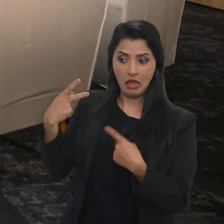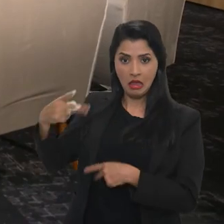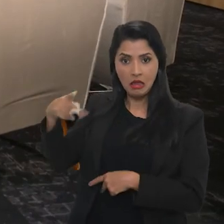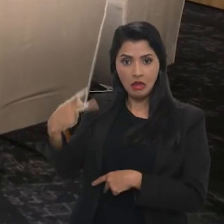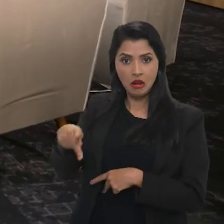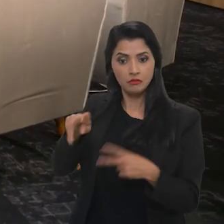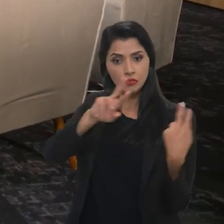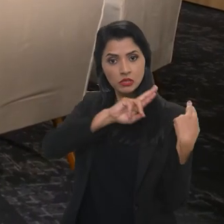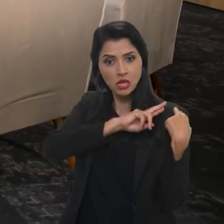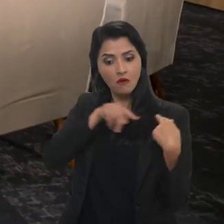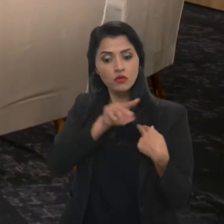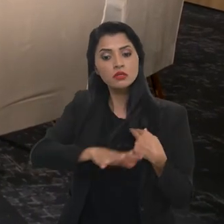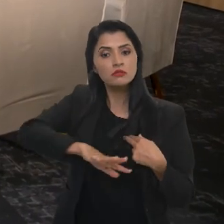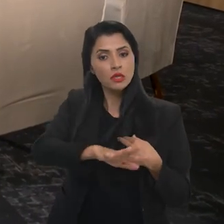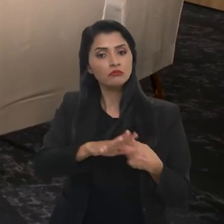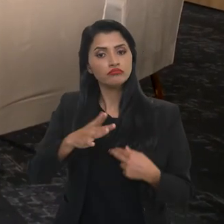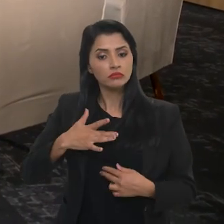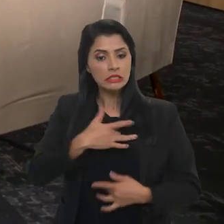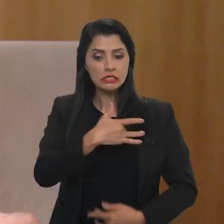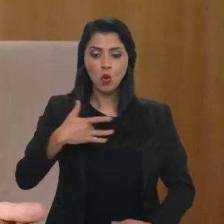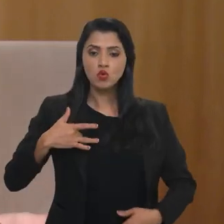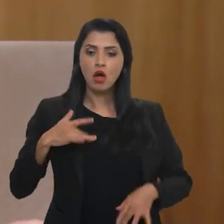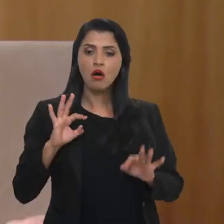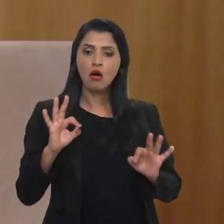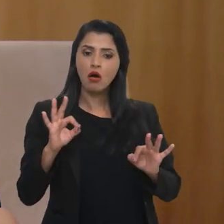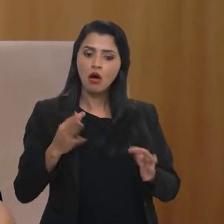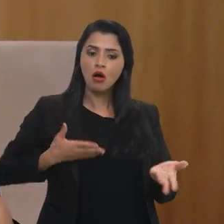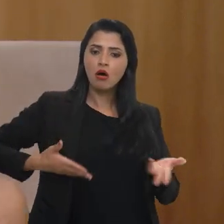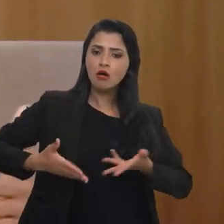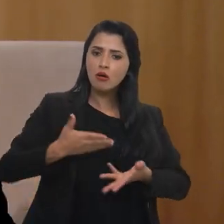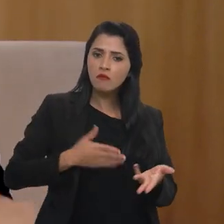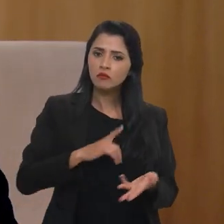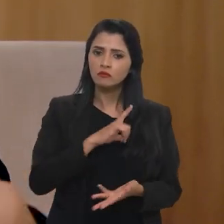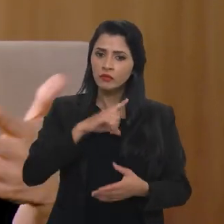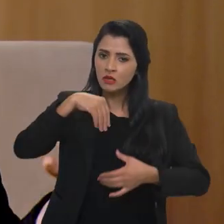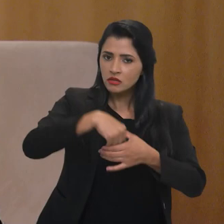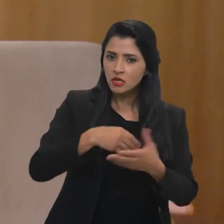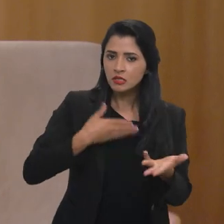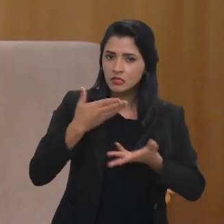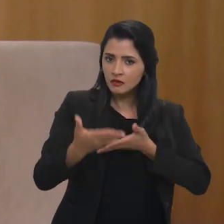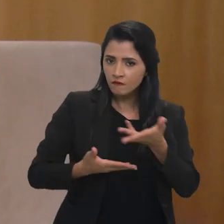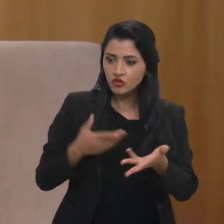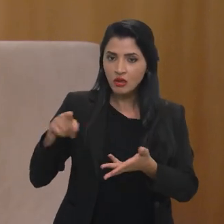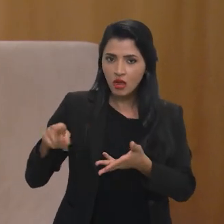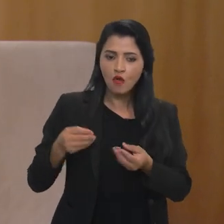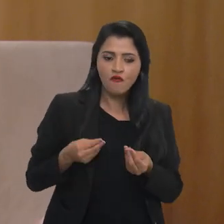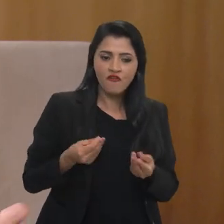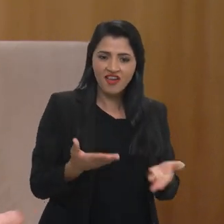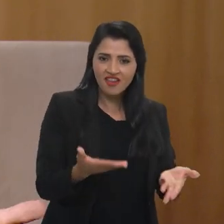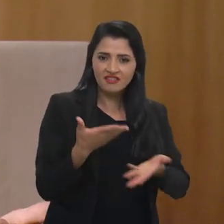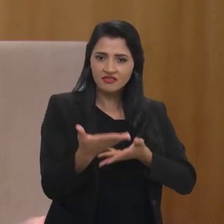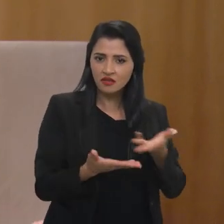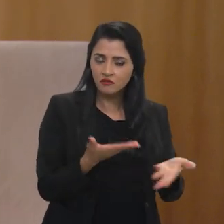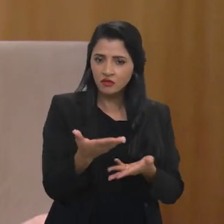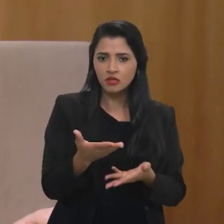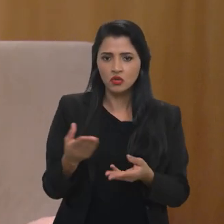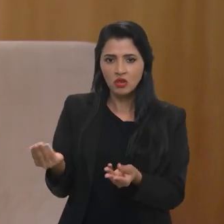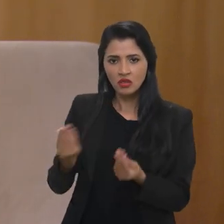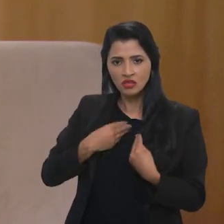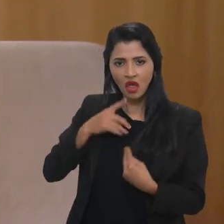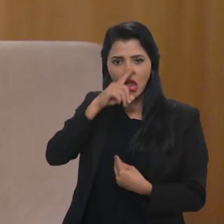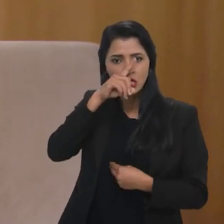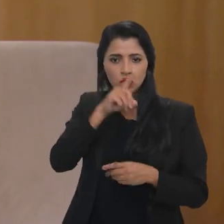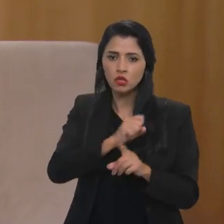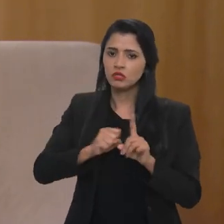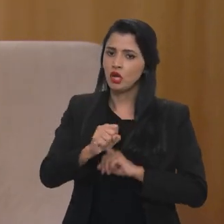cuidar para que esse ambiente seja saudável, para que esse ambiente, dentro dos serviços digitais que ela ofereça, não traga riscos